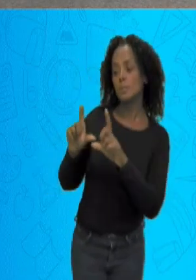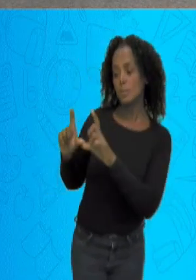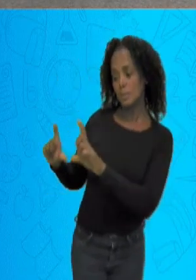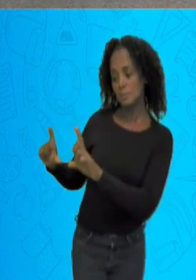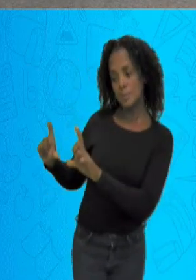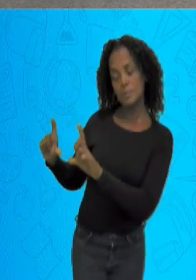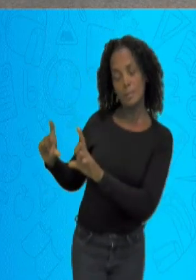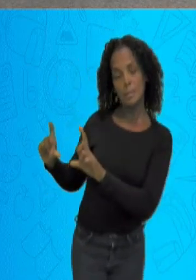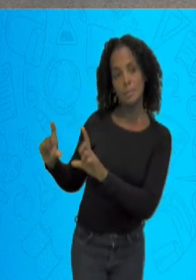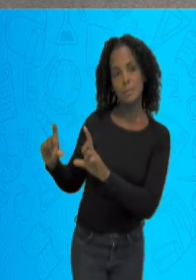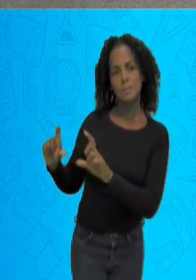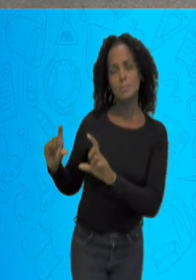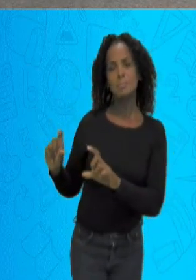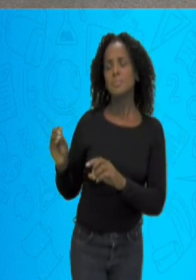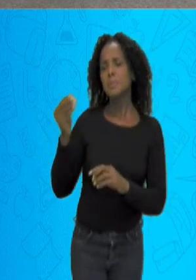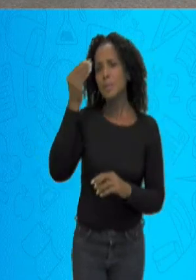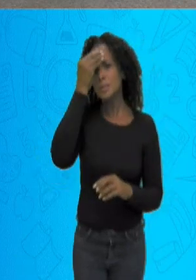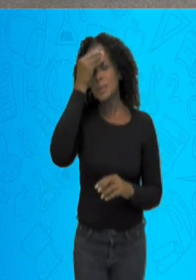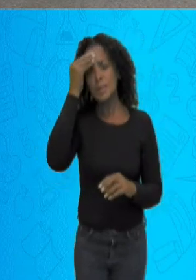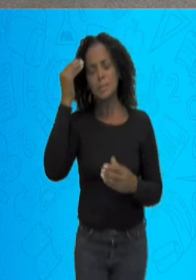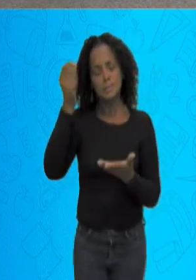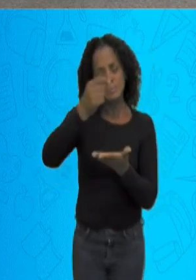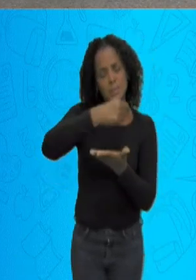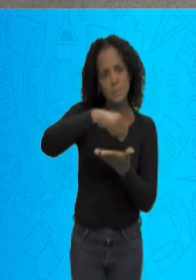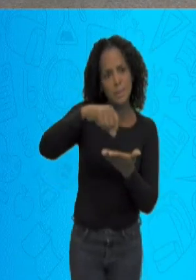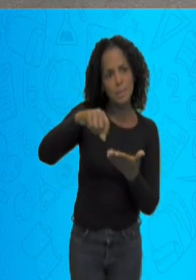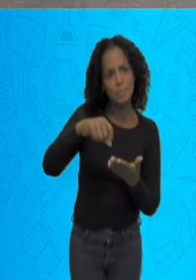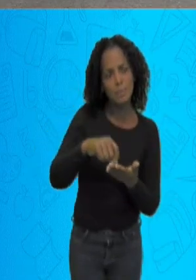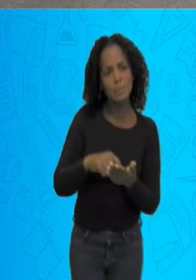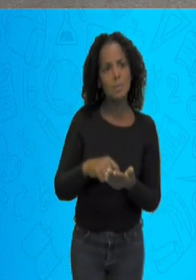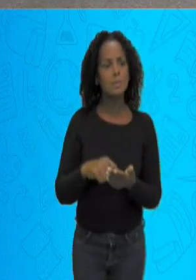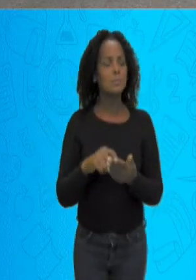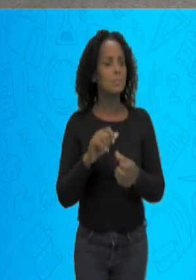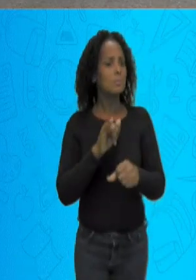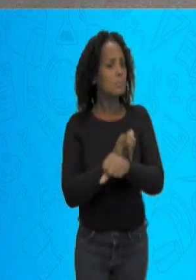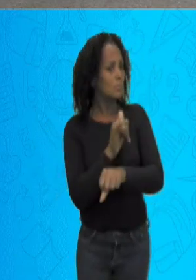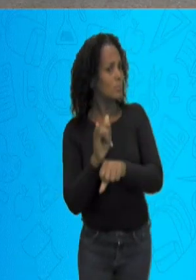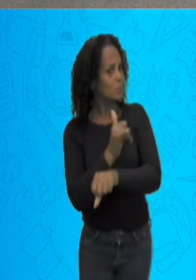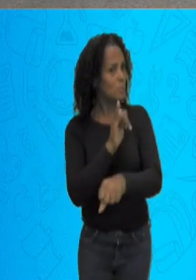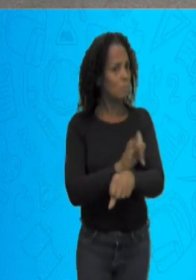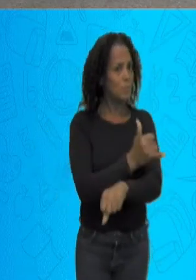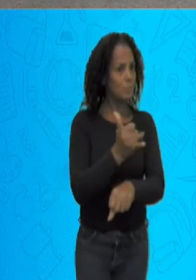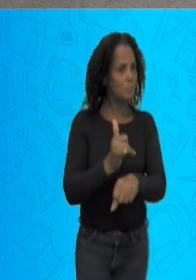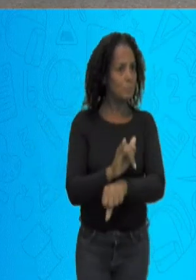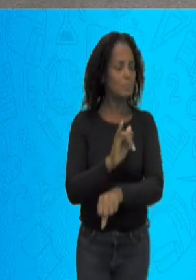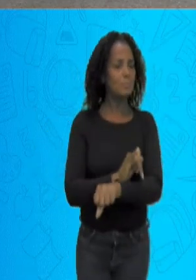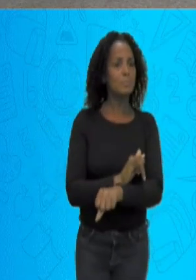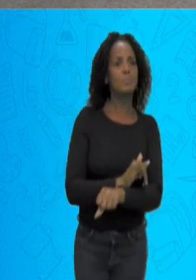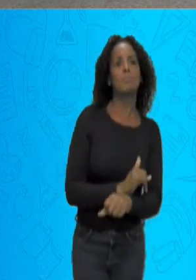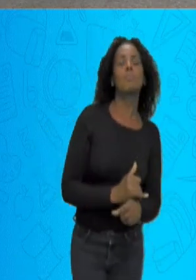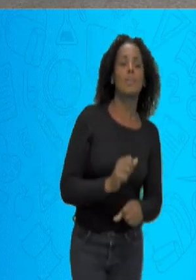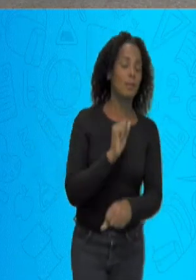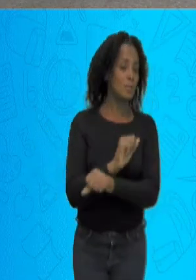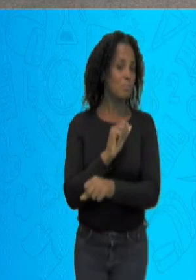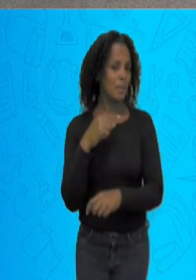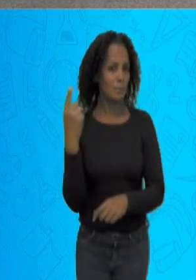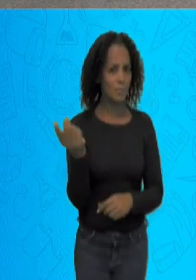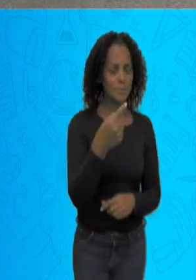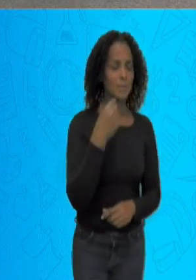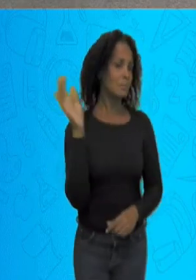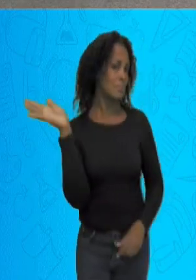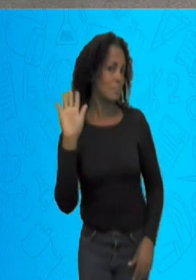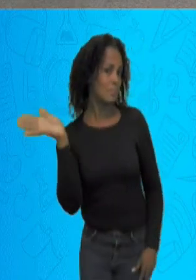canto da tela. Não deixe de se inscrever em nosso canal do YouTube. Eu conto com vocês, tudo bem?